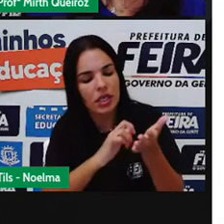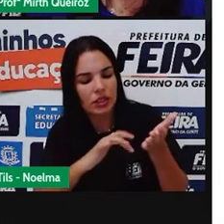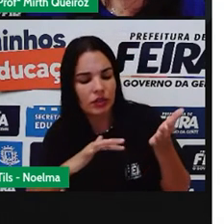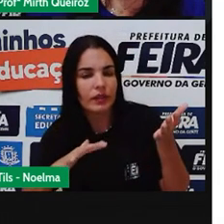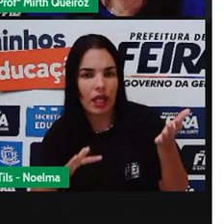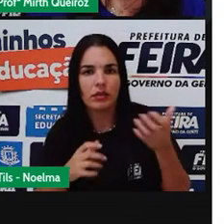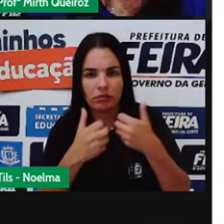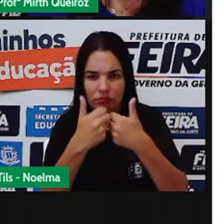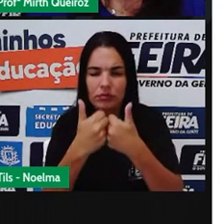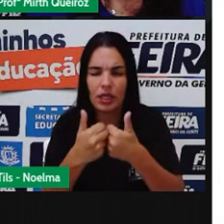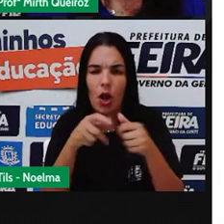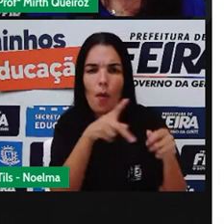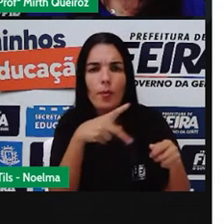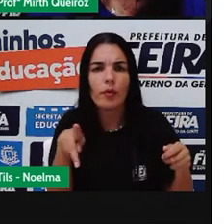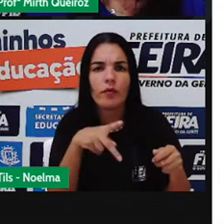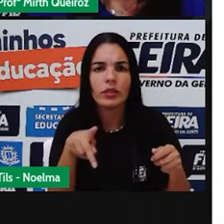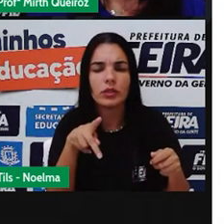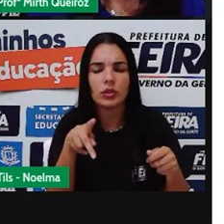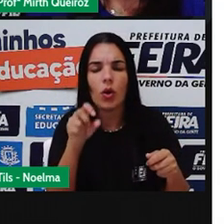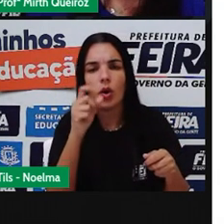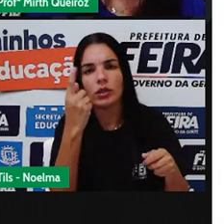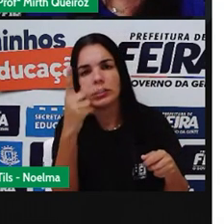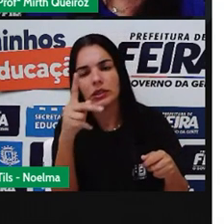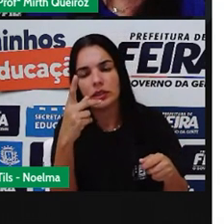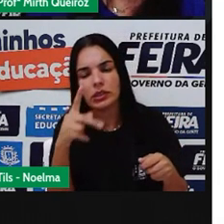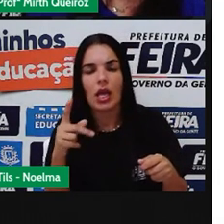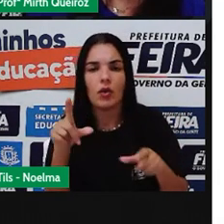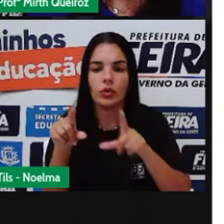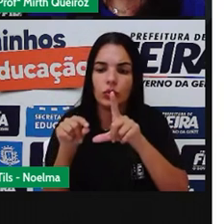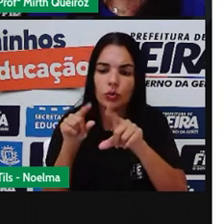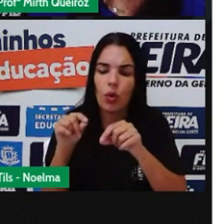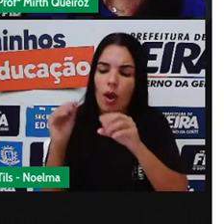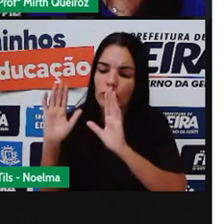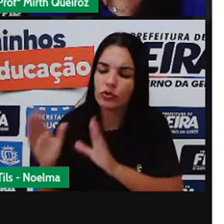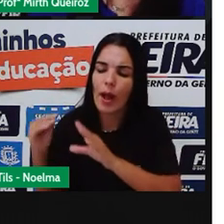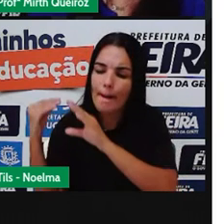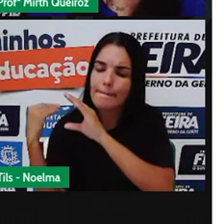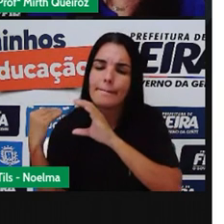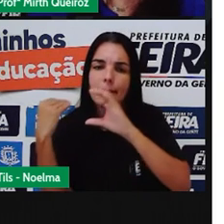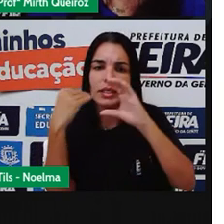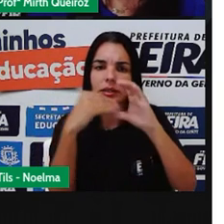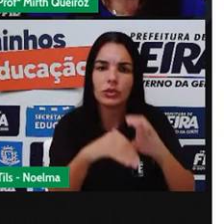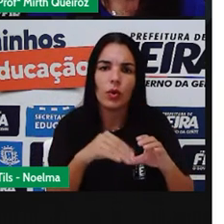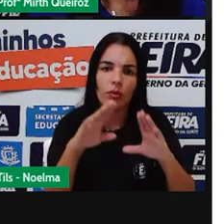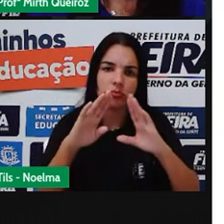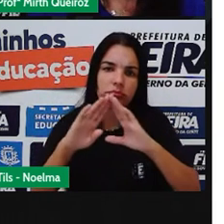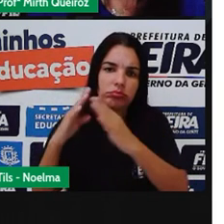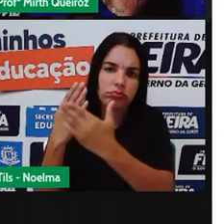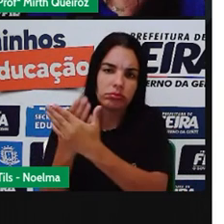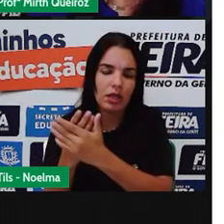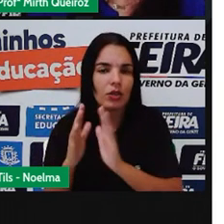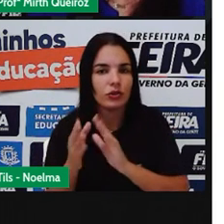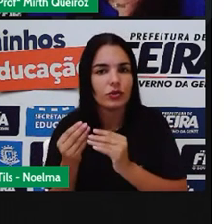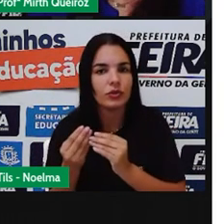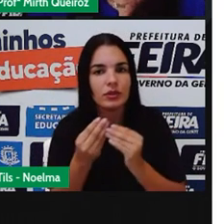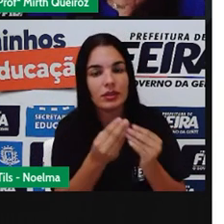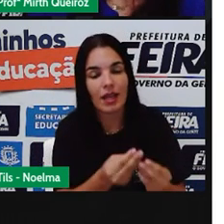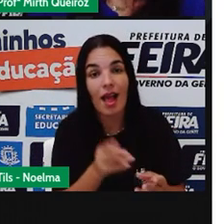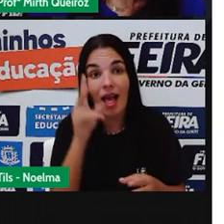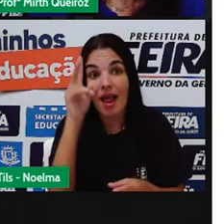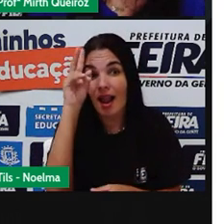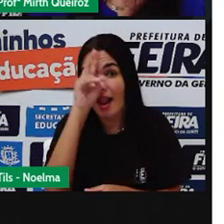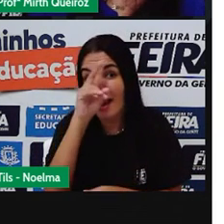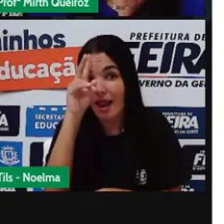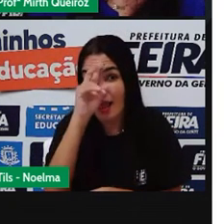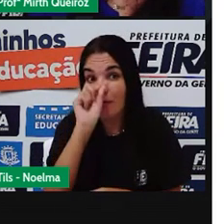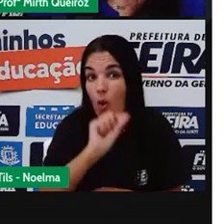A atividade Que o professor Ou a professora De vocês Enviaram aí Para vocês Lembrem